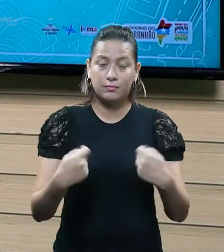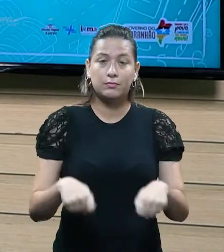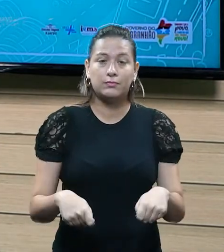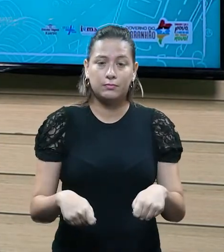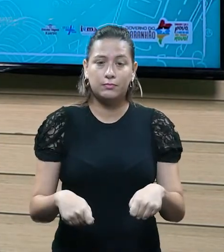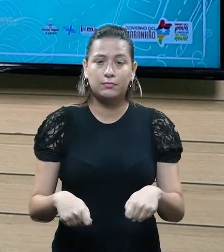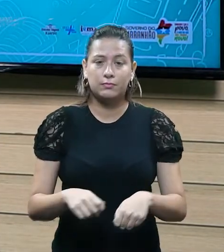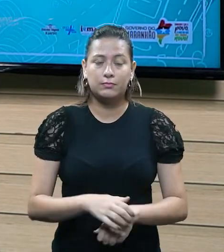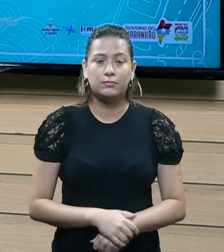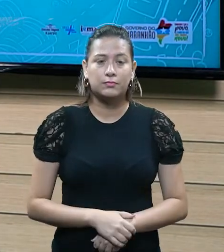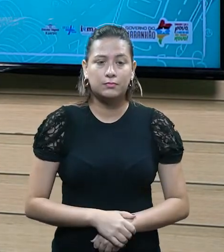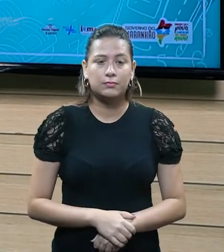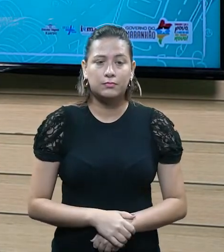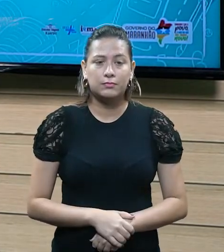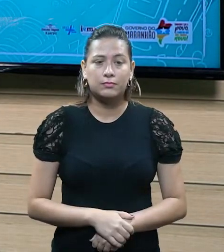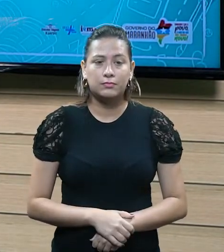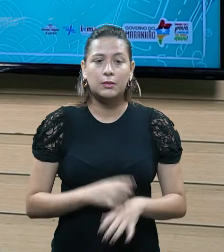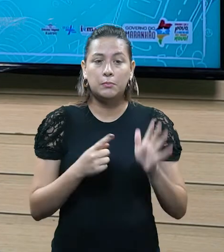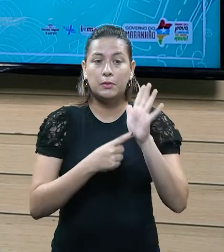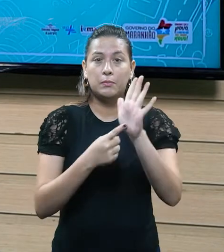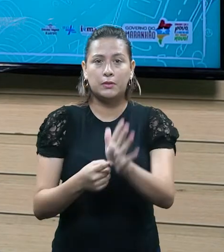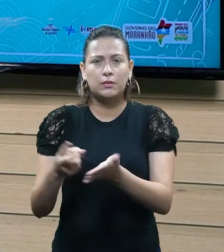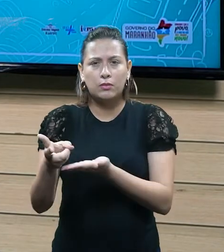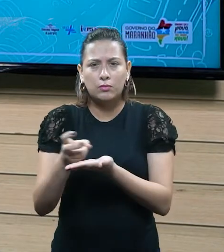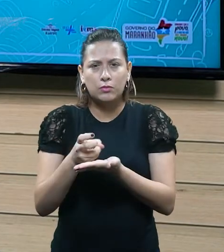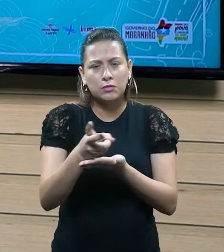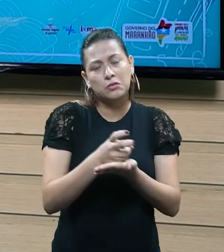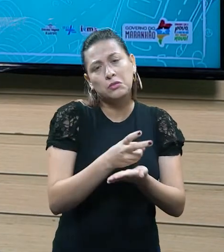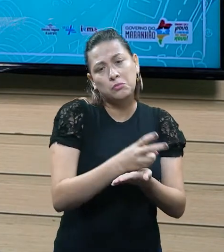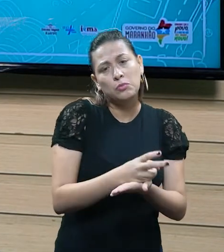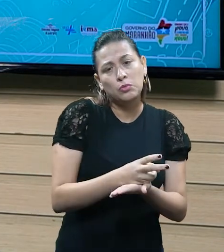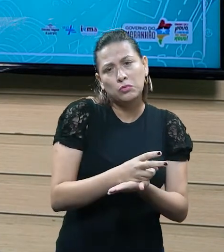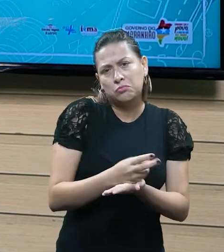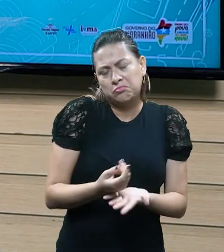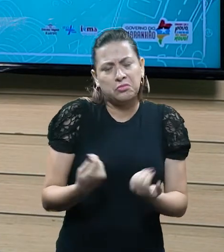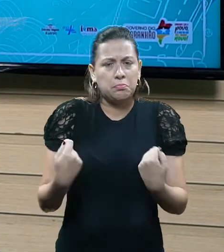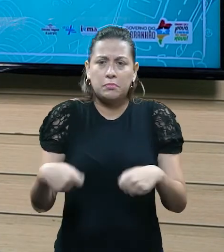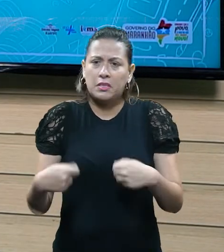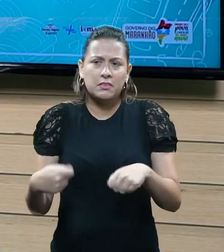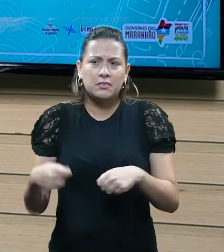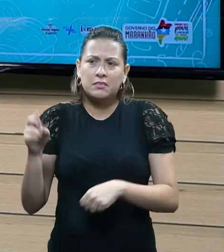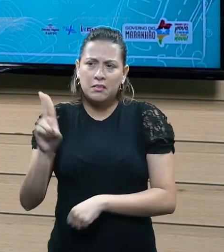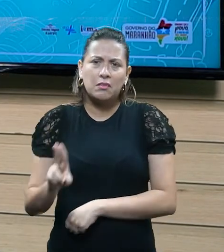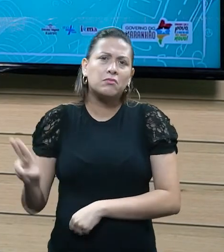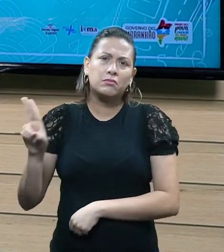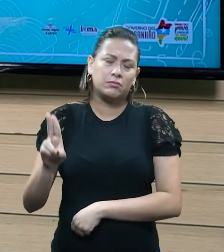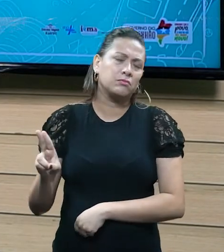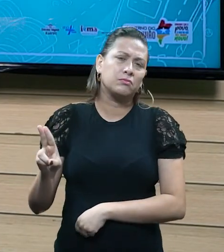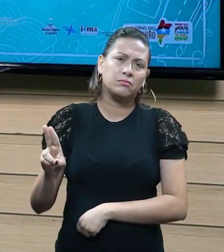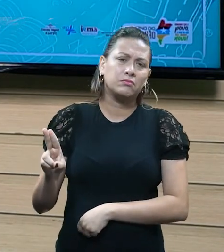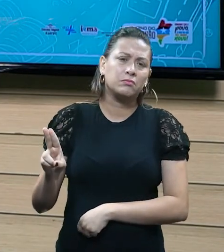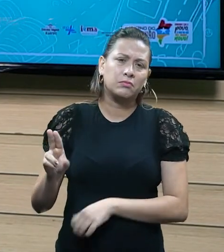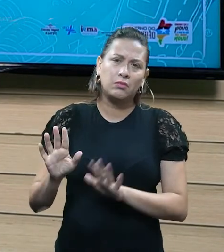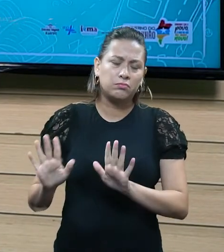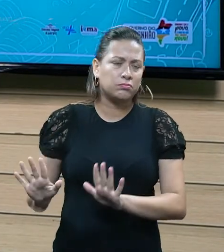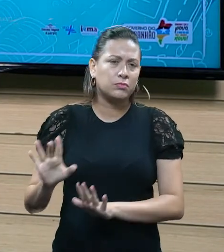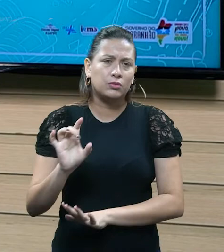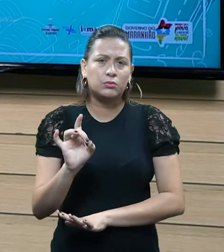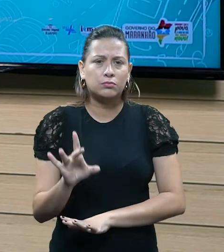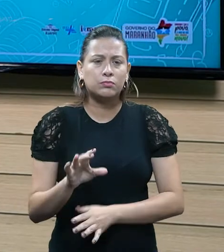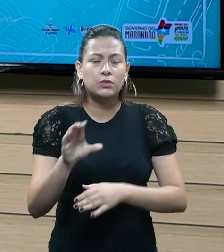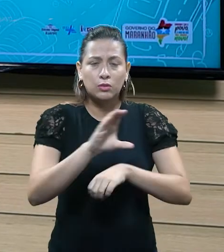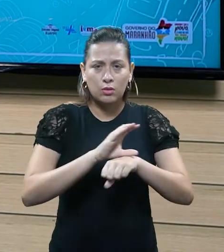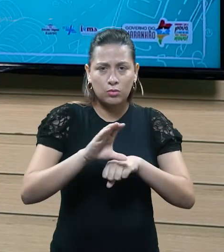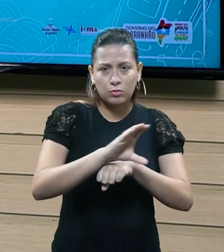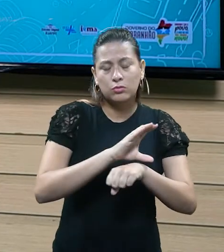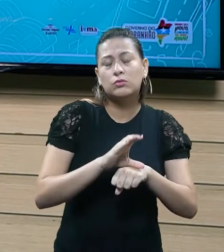essa competência para instituir o tributo, é, quando de fato ela achar necessário, quando entender necessário, né, de outra maneira,